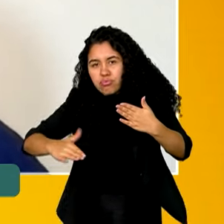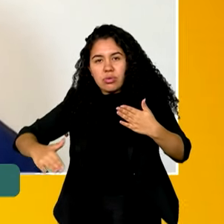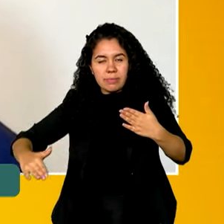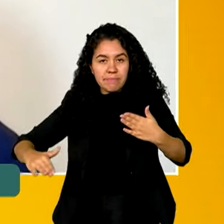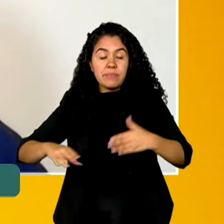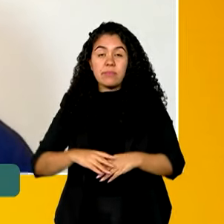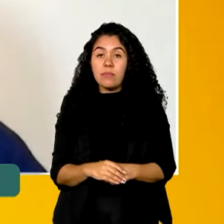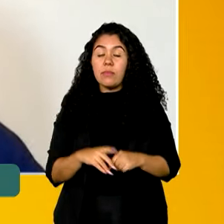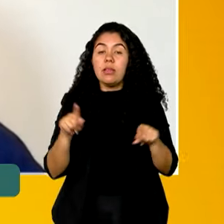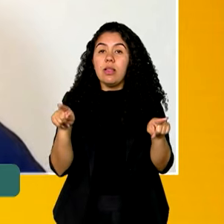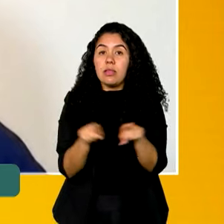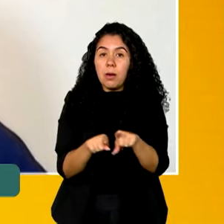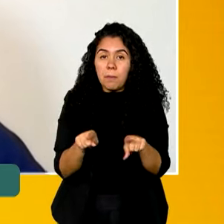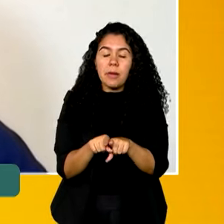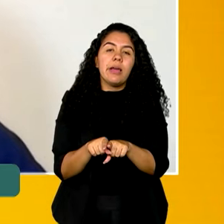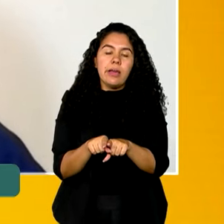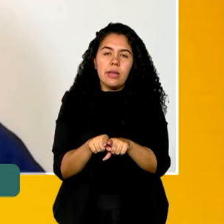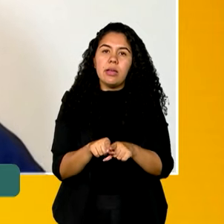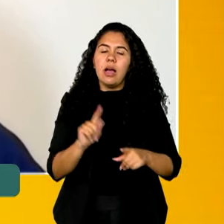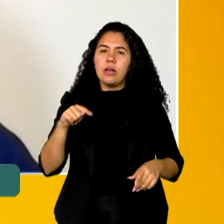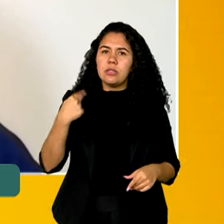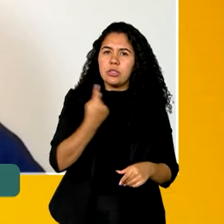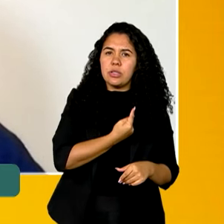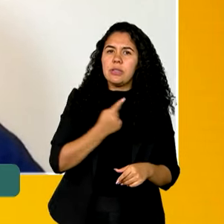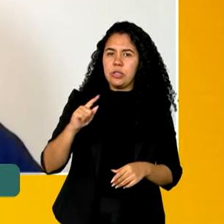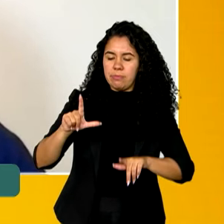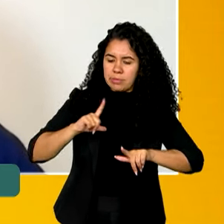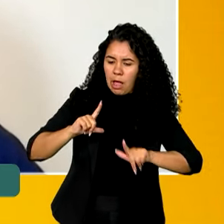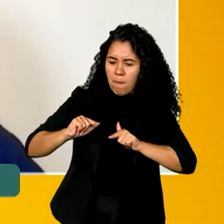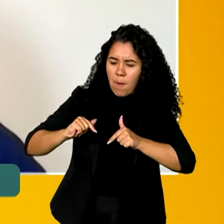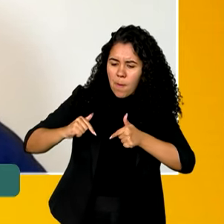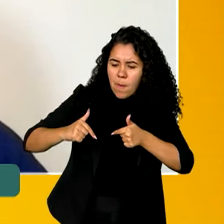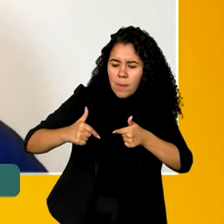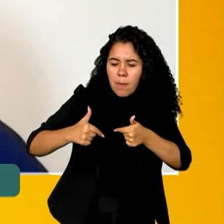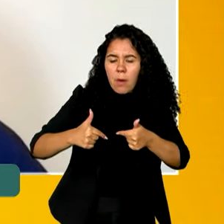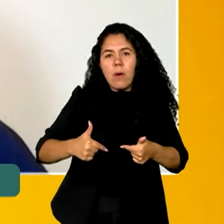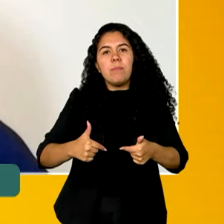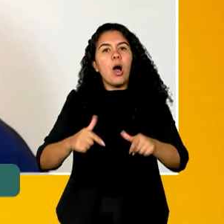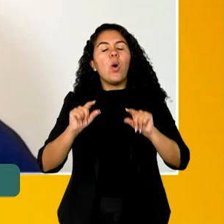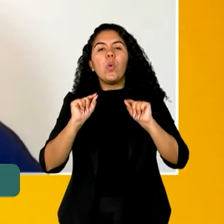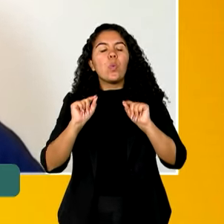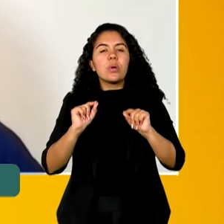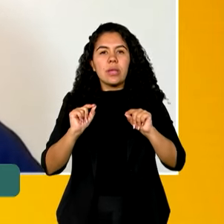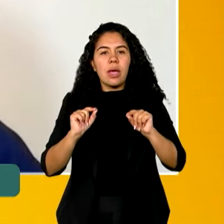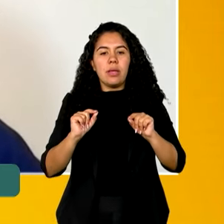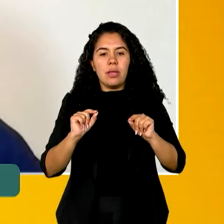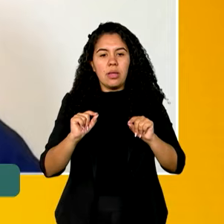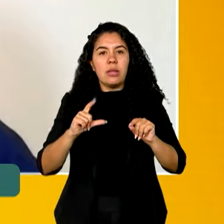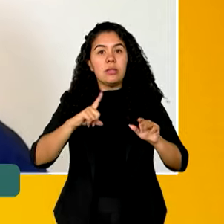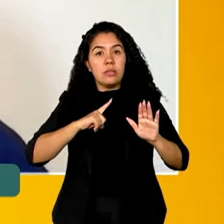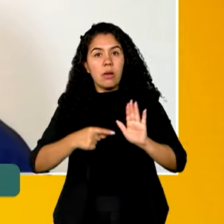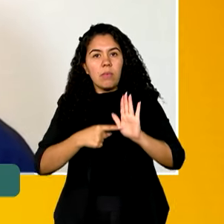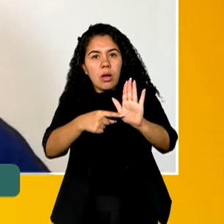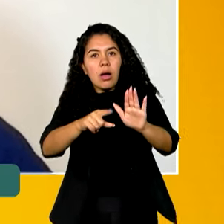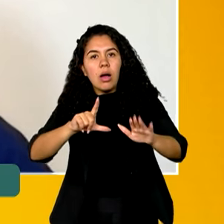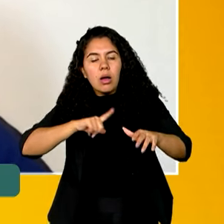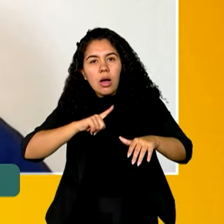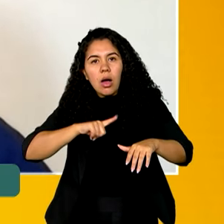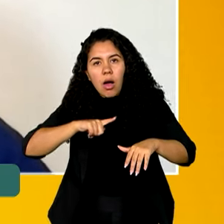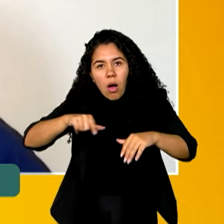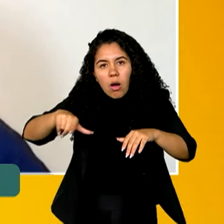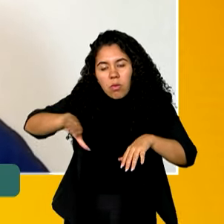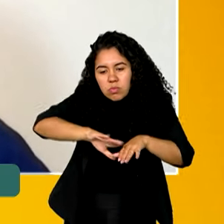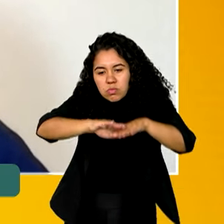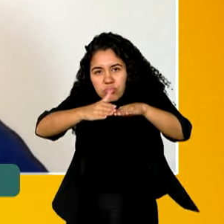né? Além disso, nós vemos também trabalhando no sentido de colocar o oceano na